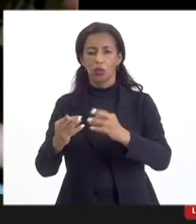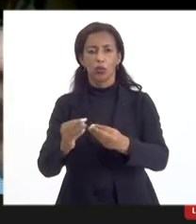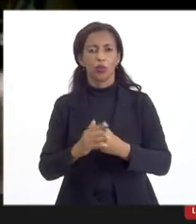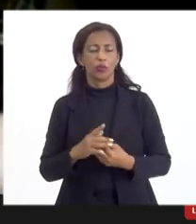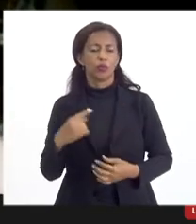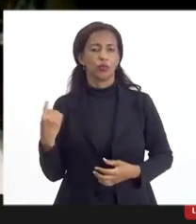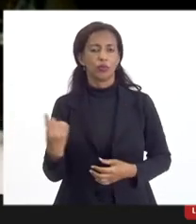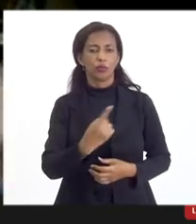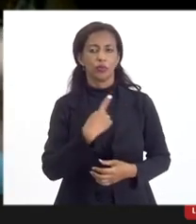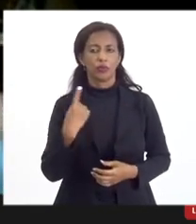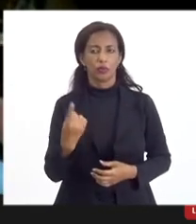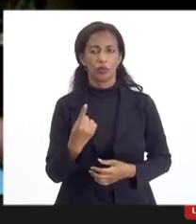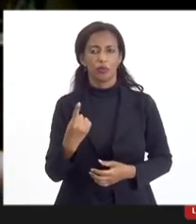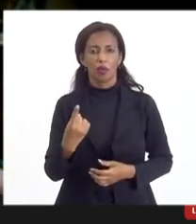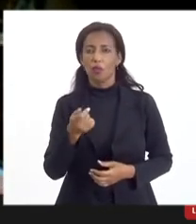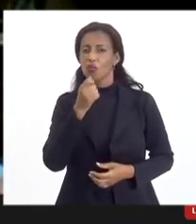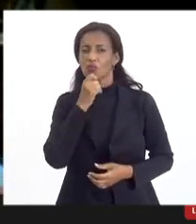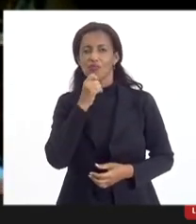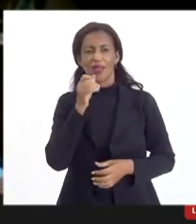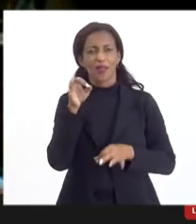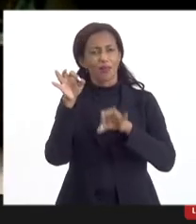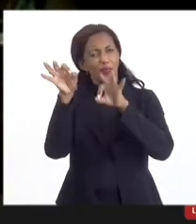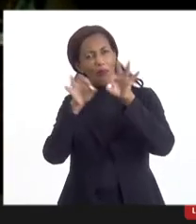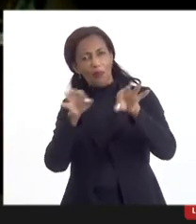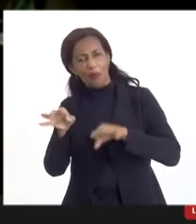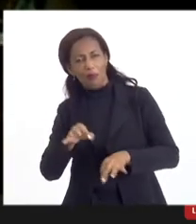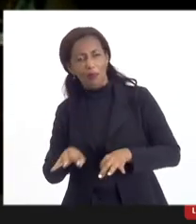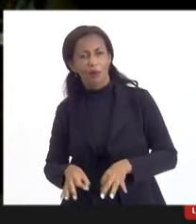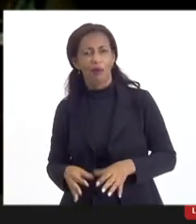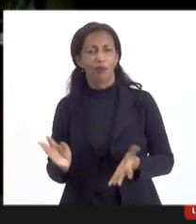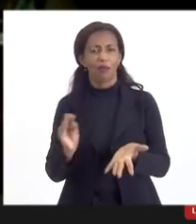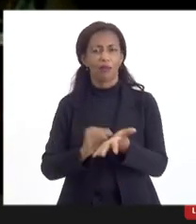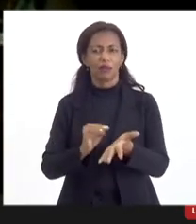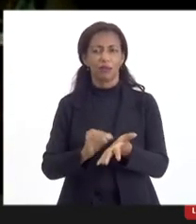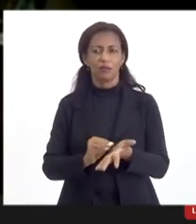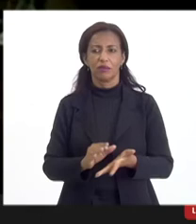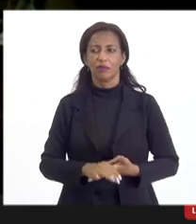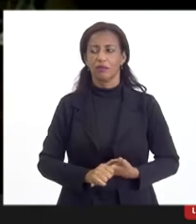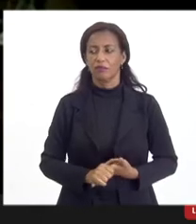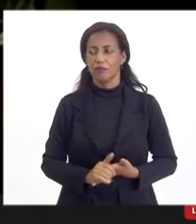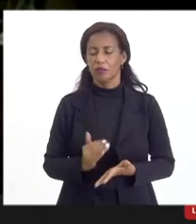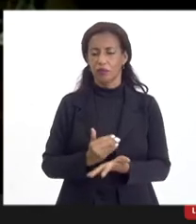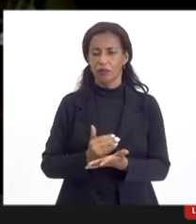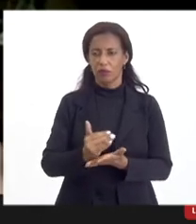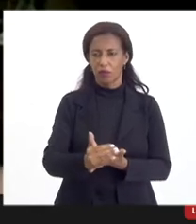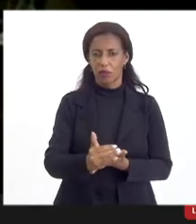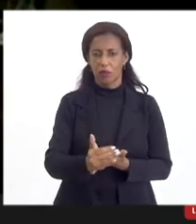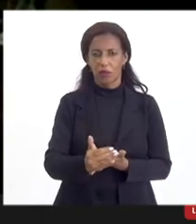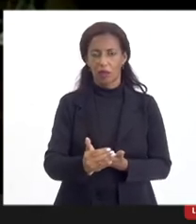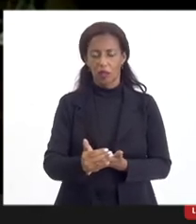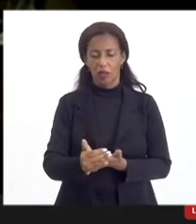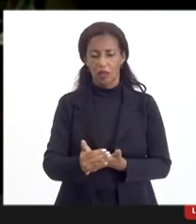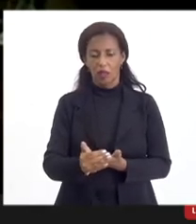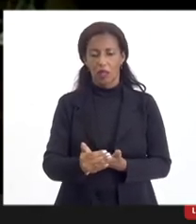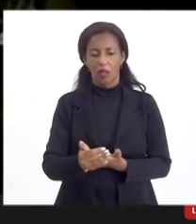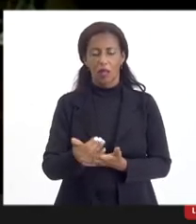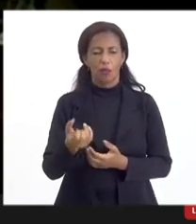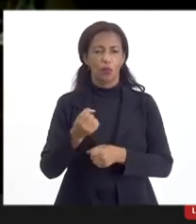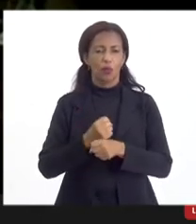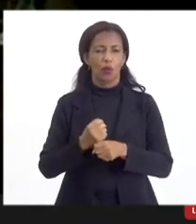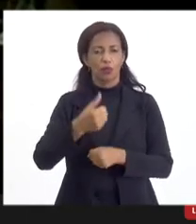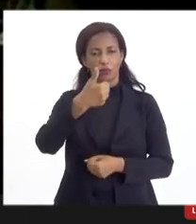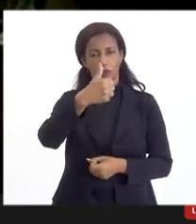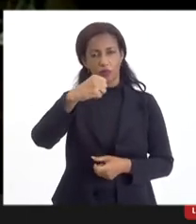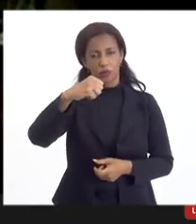porque nós nos desorganizamos muito, no começo da década de 90, por exemplo,